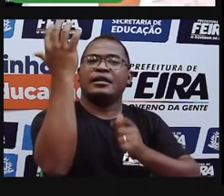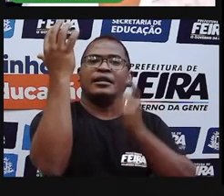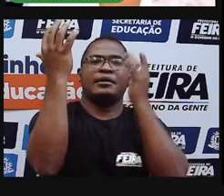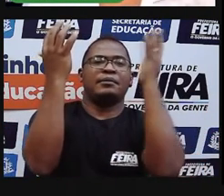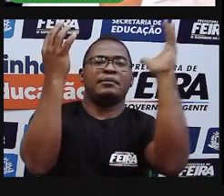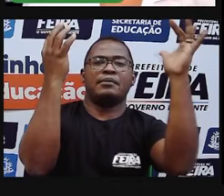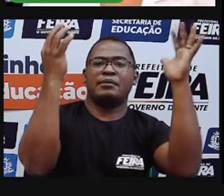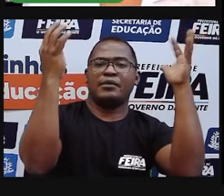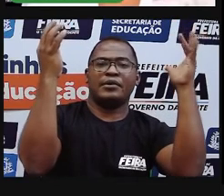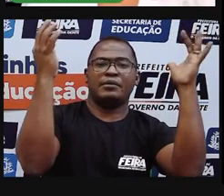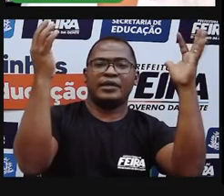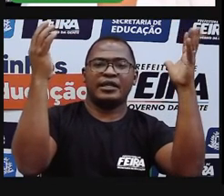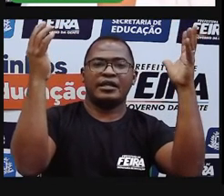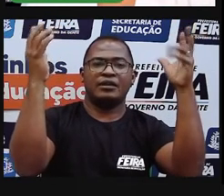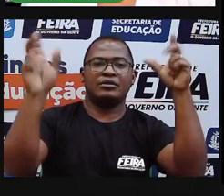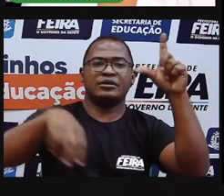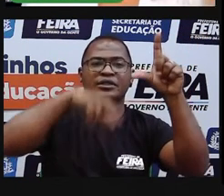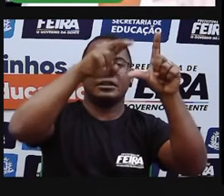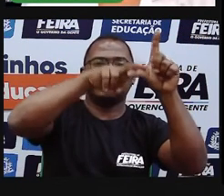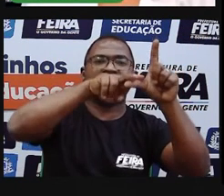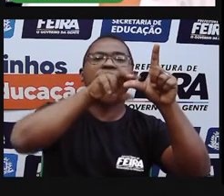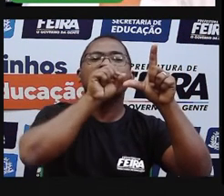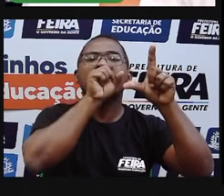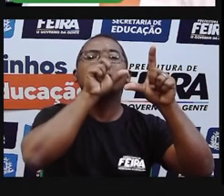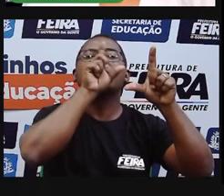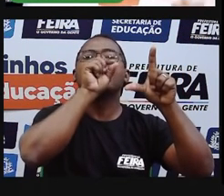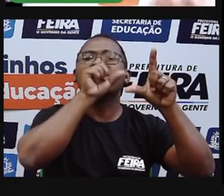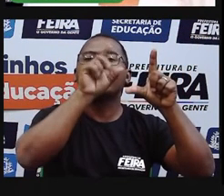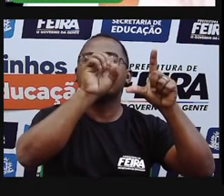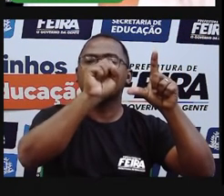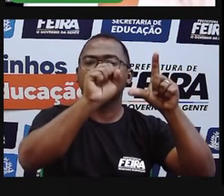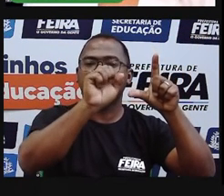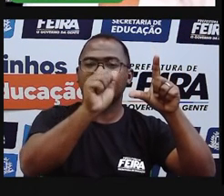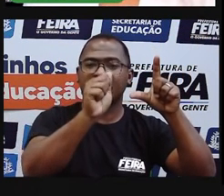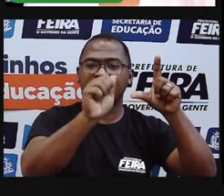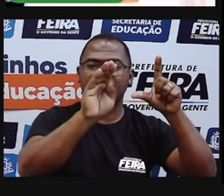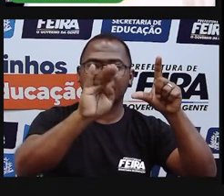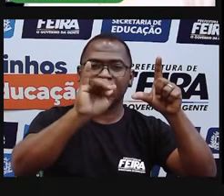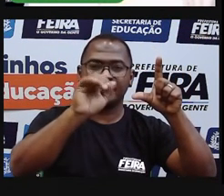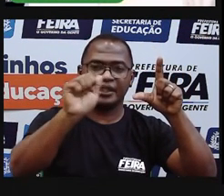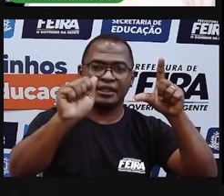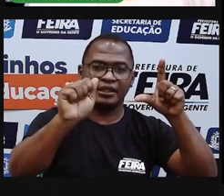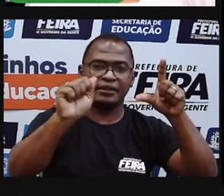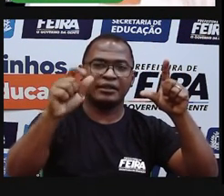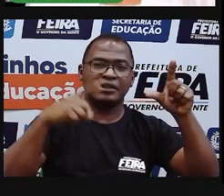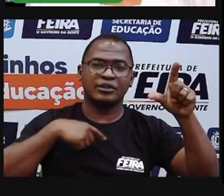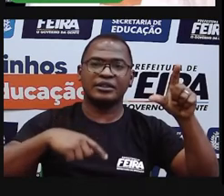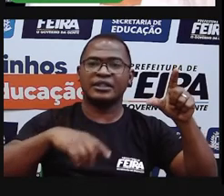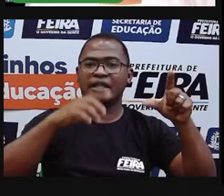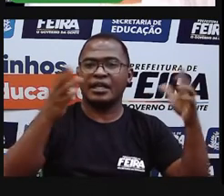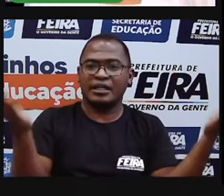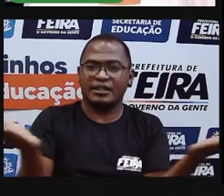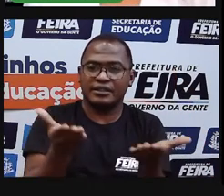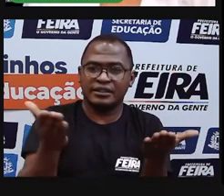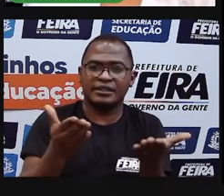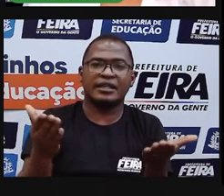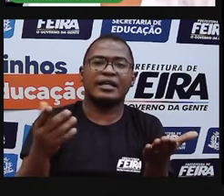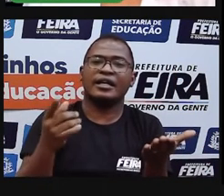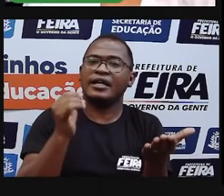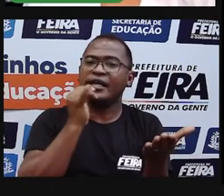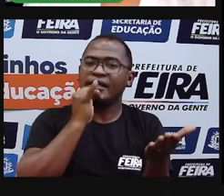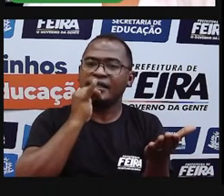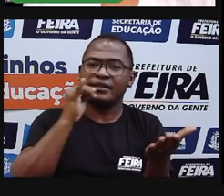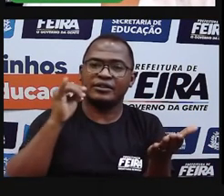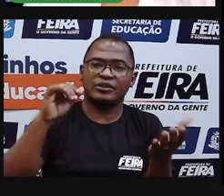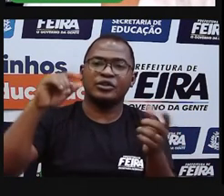gorjeiam como lar. Nosso céu tem mais estrela, nossas várzeas têm mais flores. Nossos